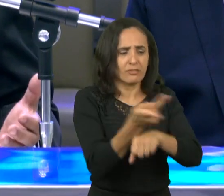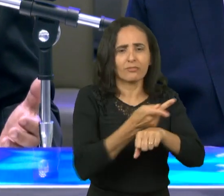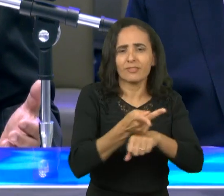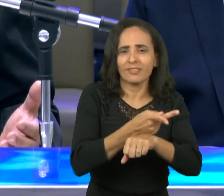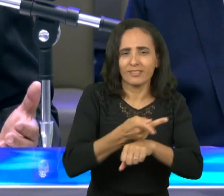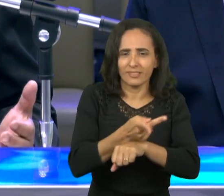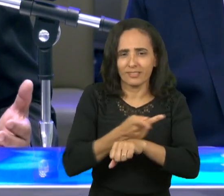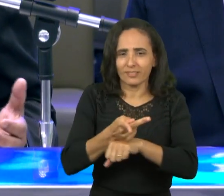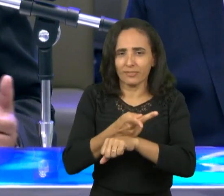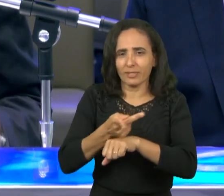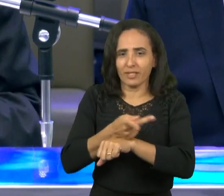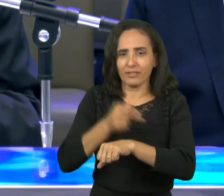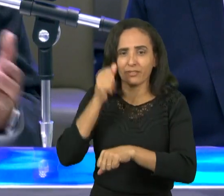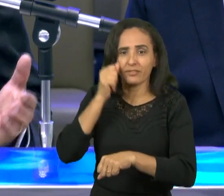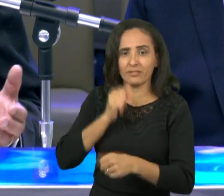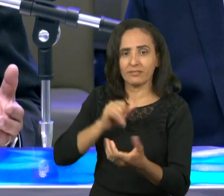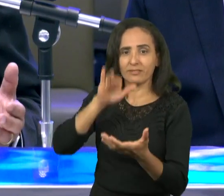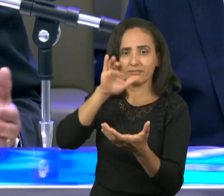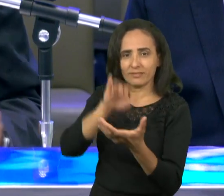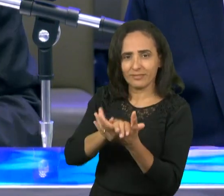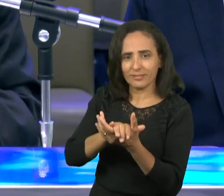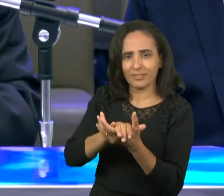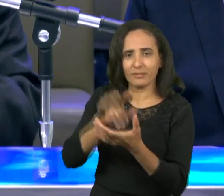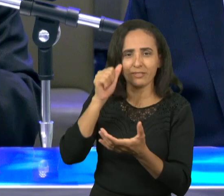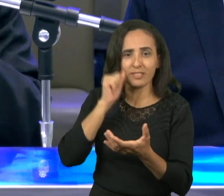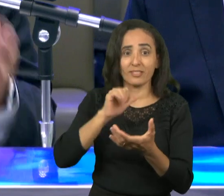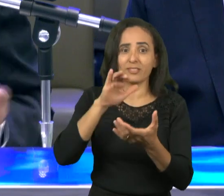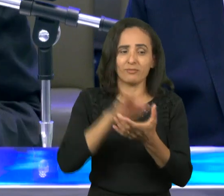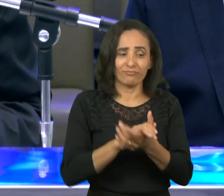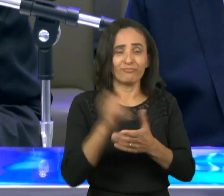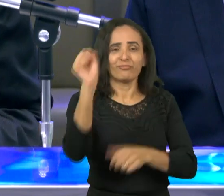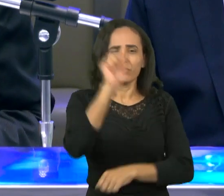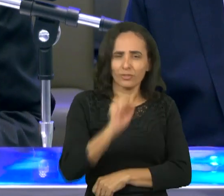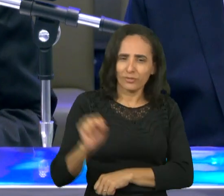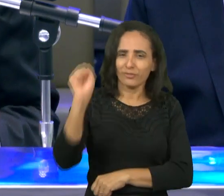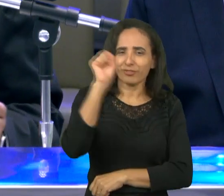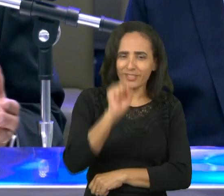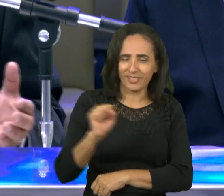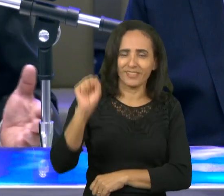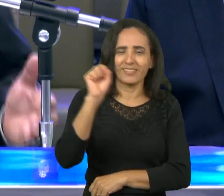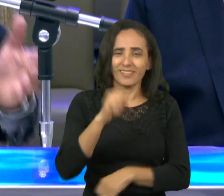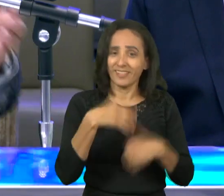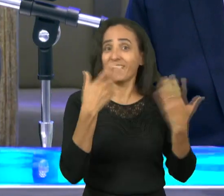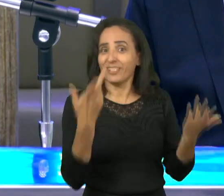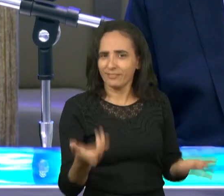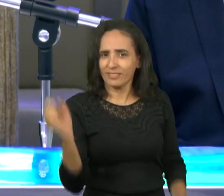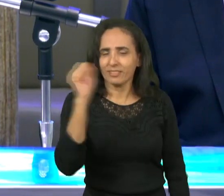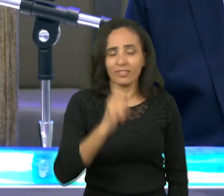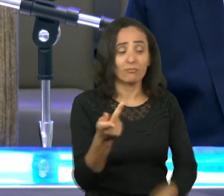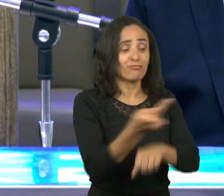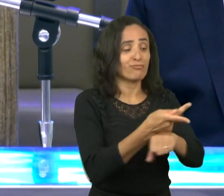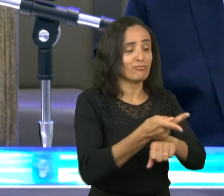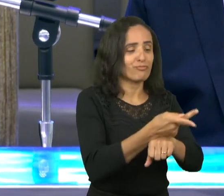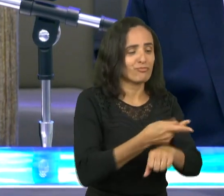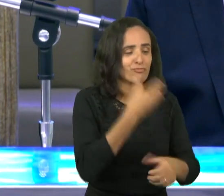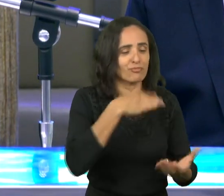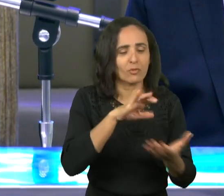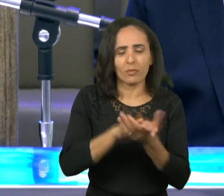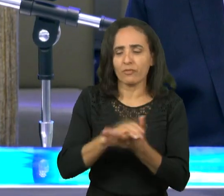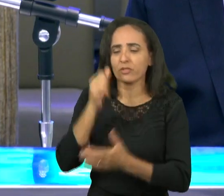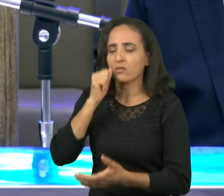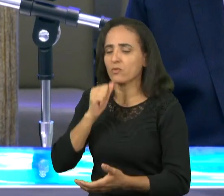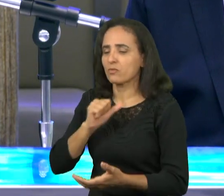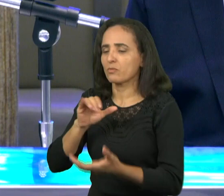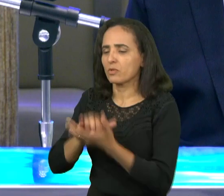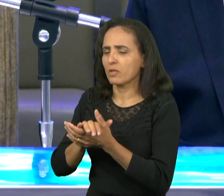esposa perfeita nunca vai encontrar vai viver solteiro até o fim da vida se está procurando um marido perfeito vai